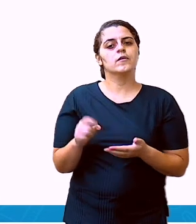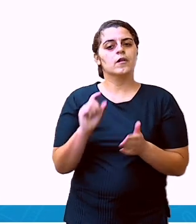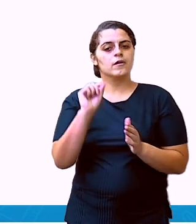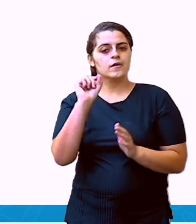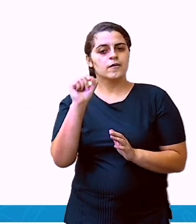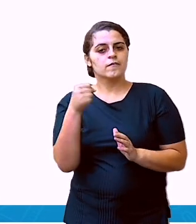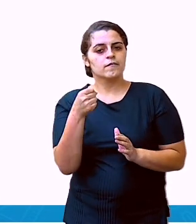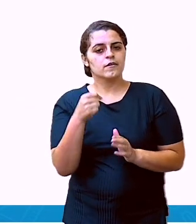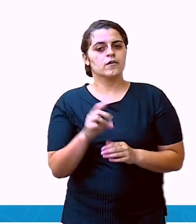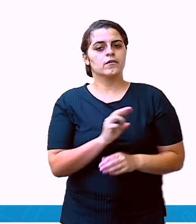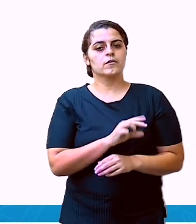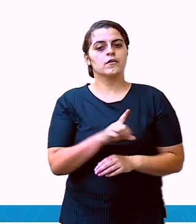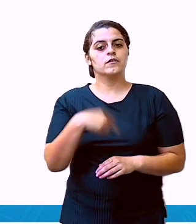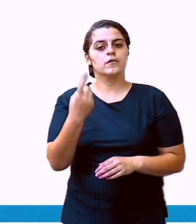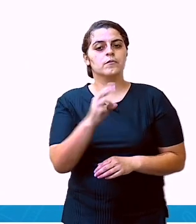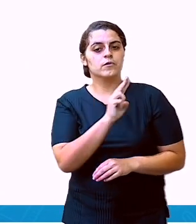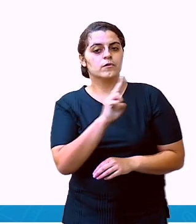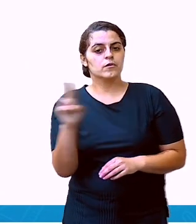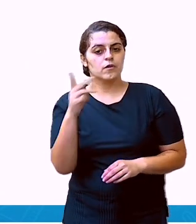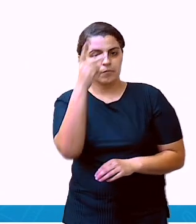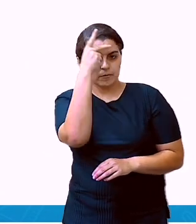vírgula depois do nome dele.